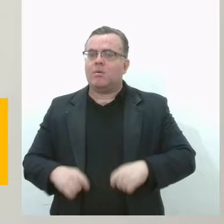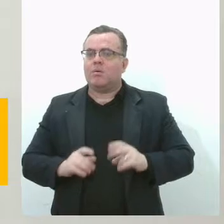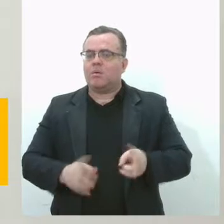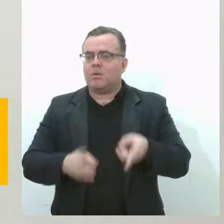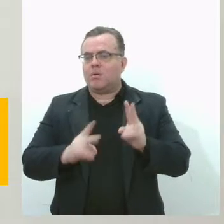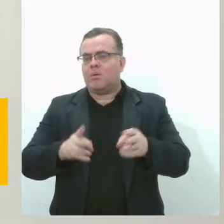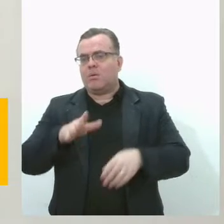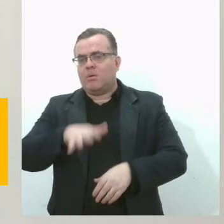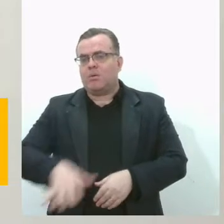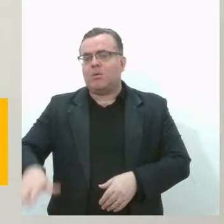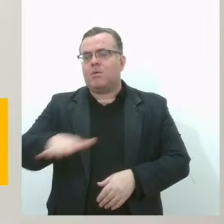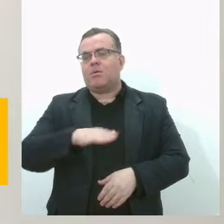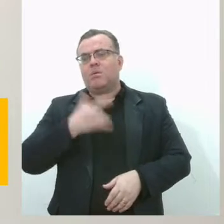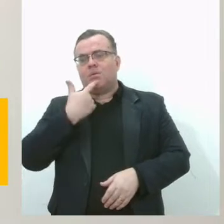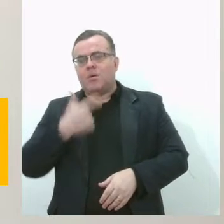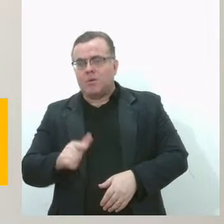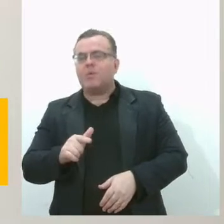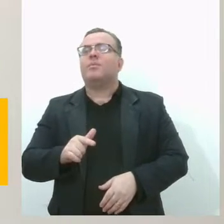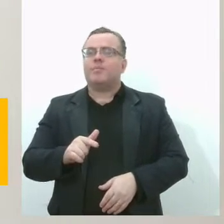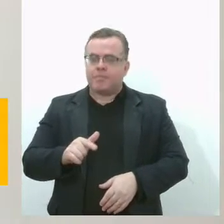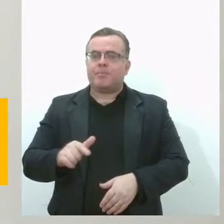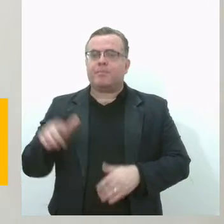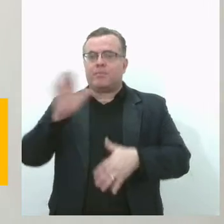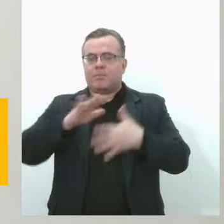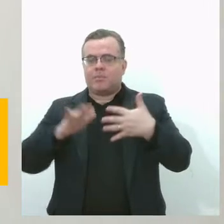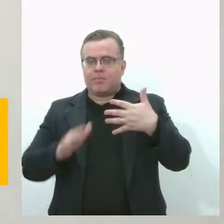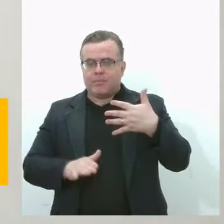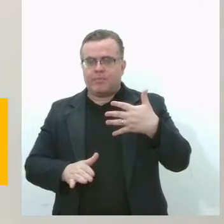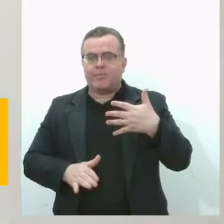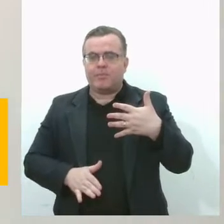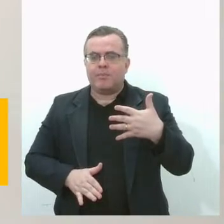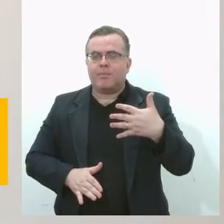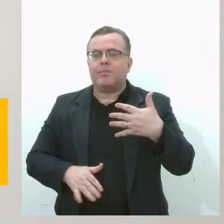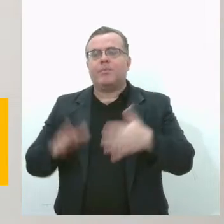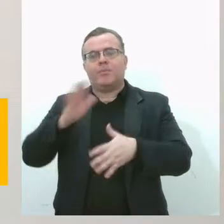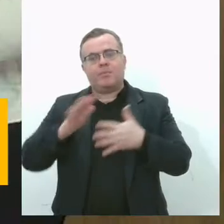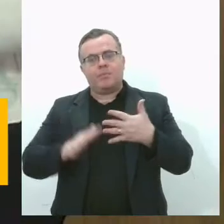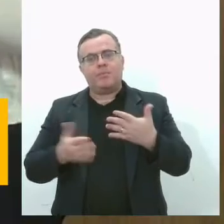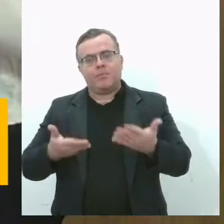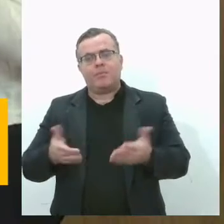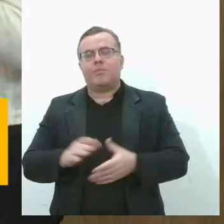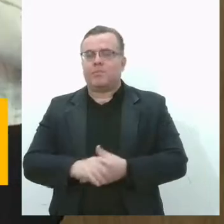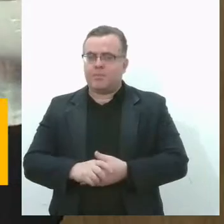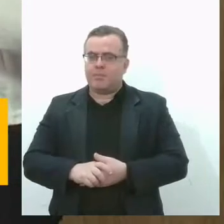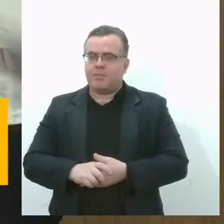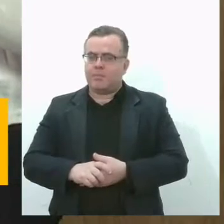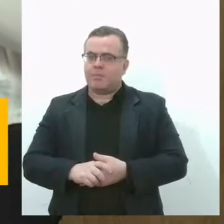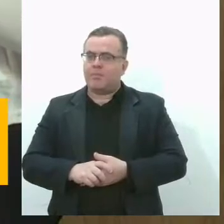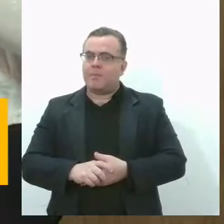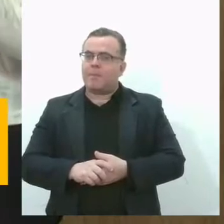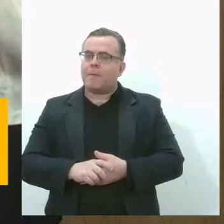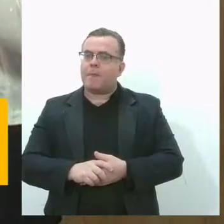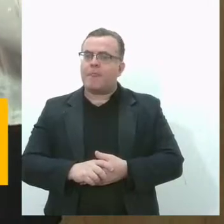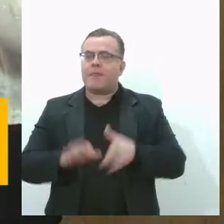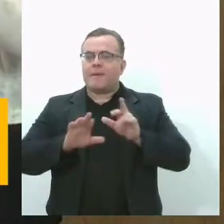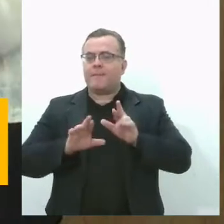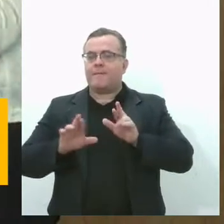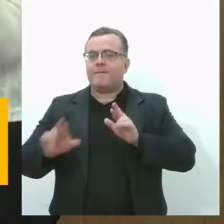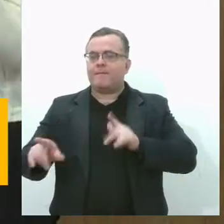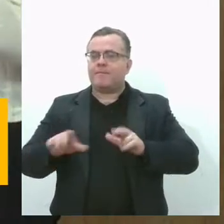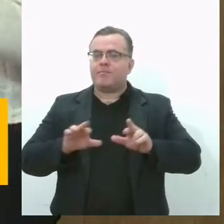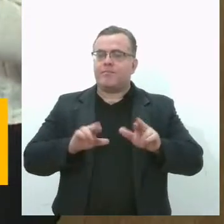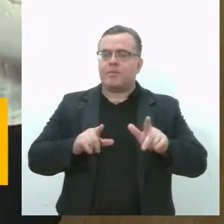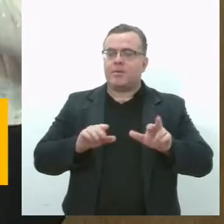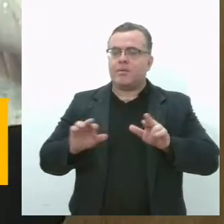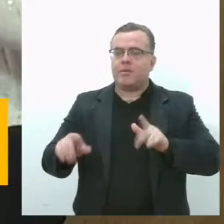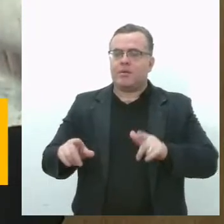língua, né, que é a língua brasileira de sinais. Existe alguma diferença, né, porque em alguns casos a